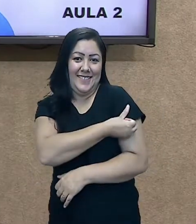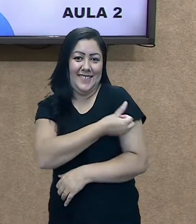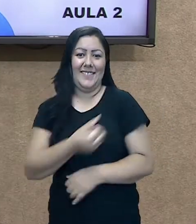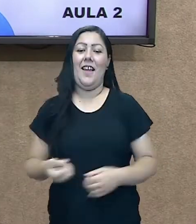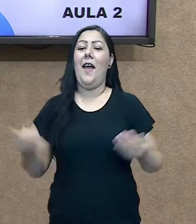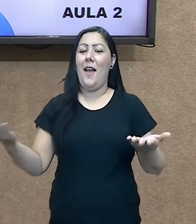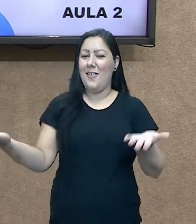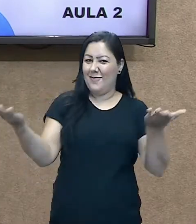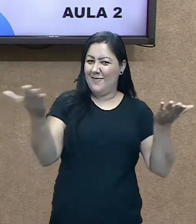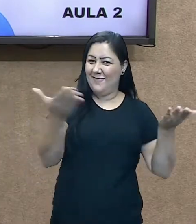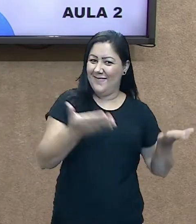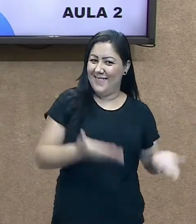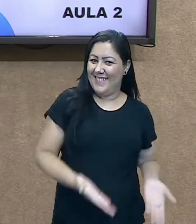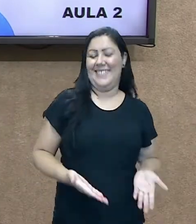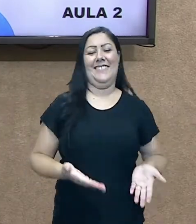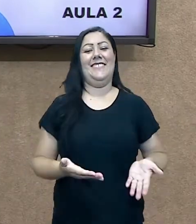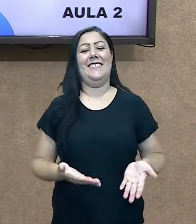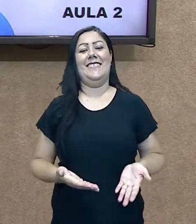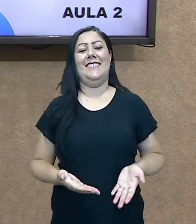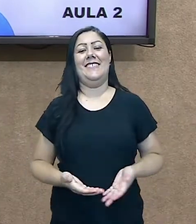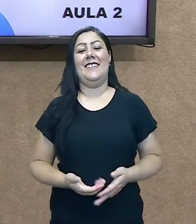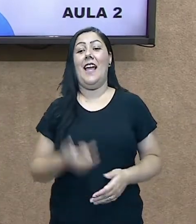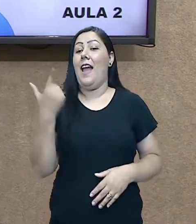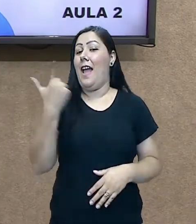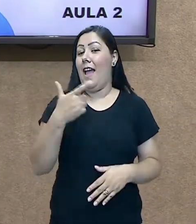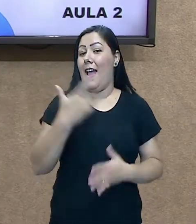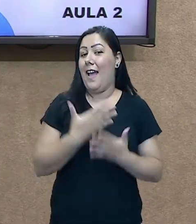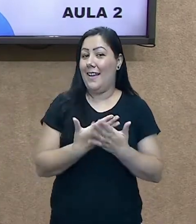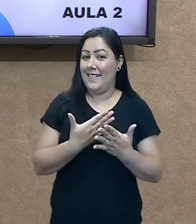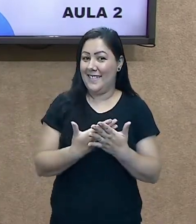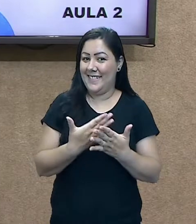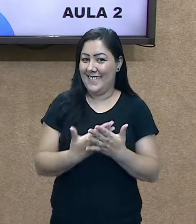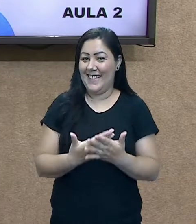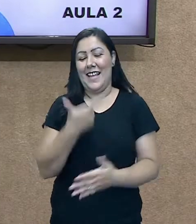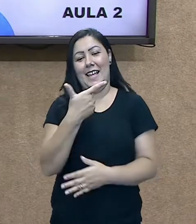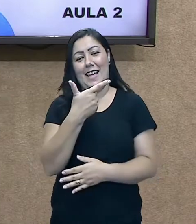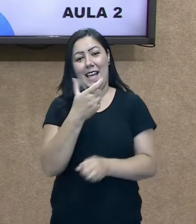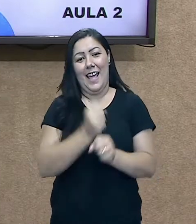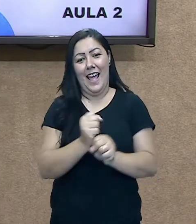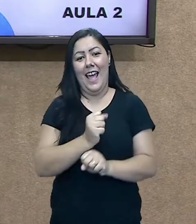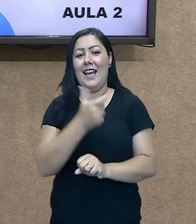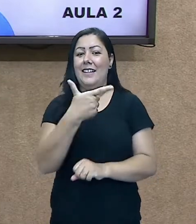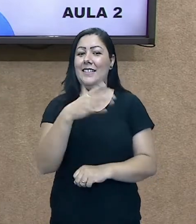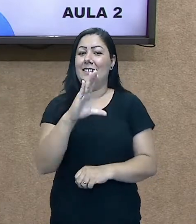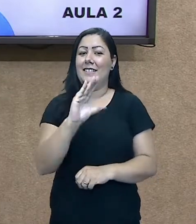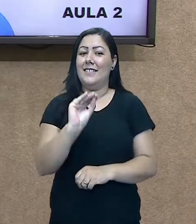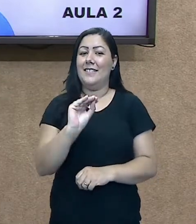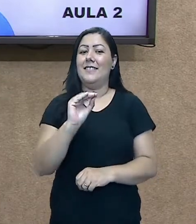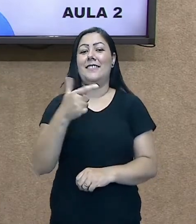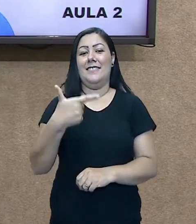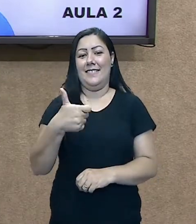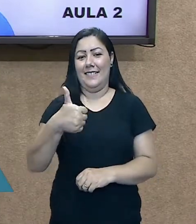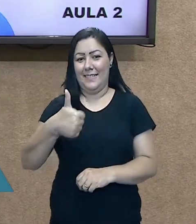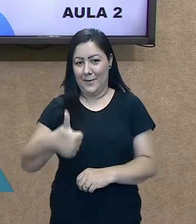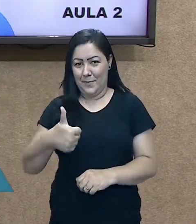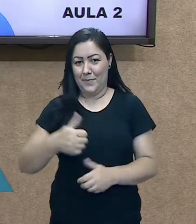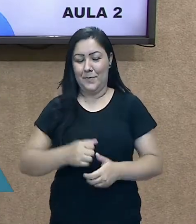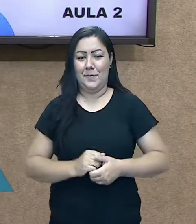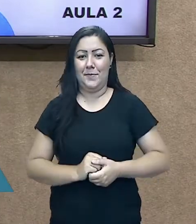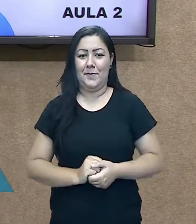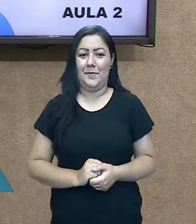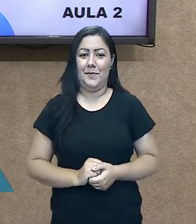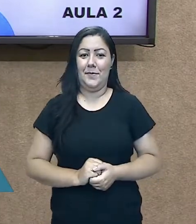muito bem-vindo para a nossa segunda aula de 2021. E nós vamos estar um